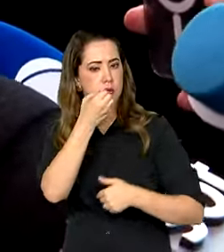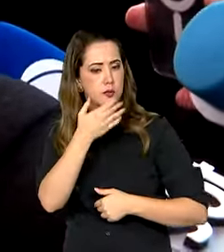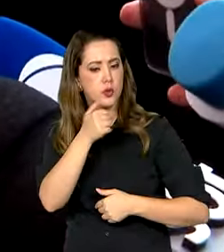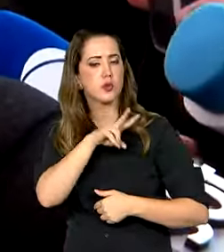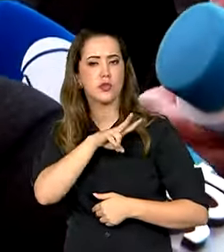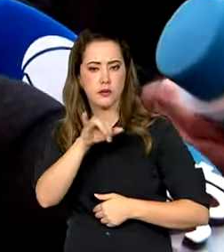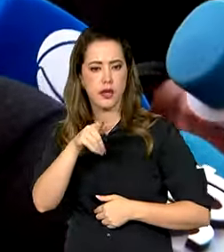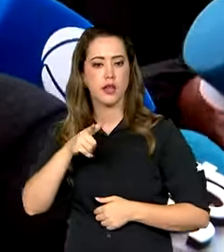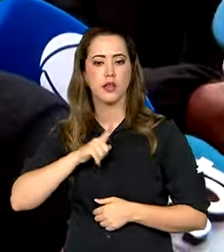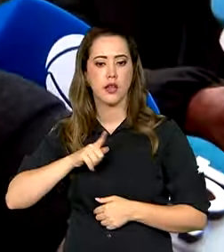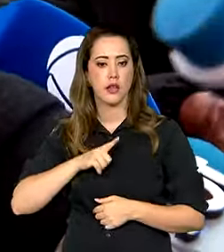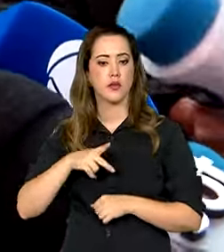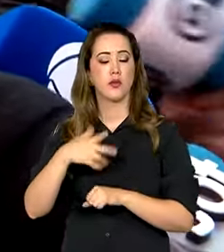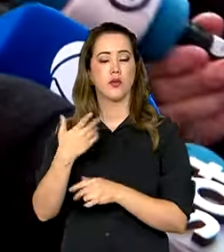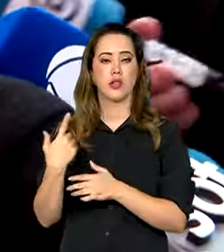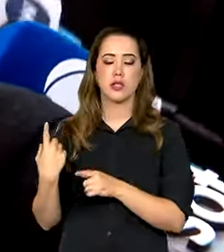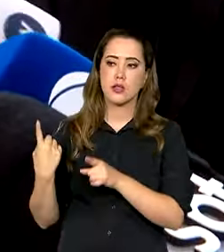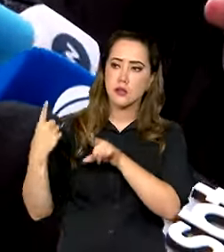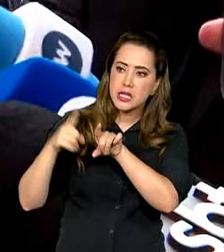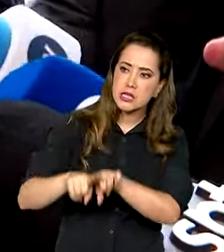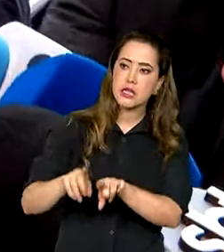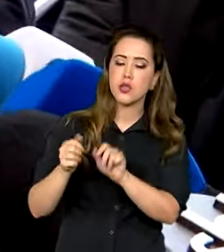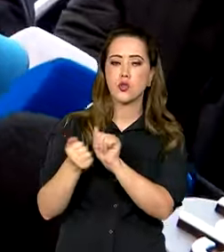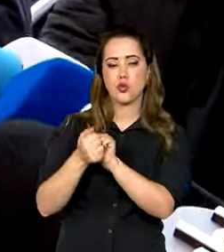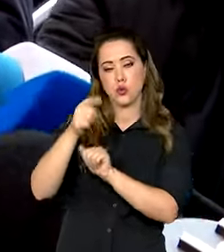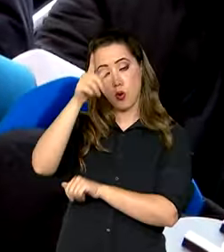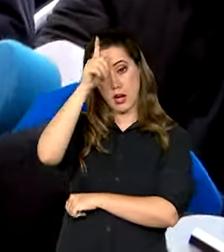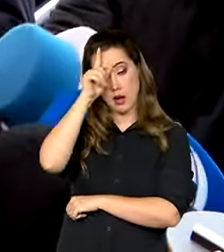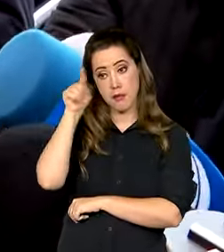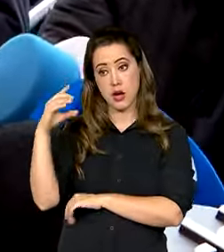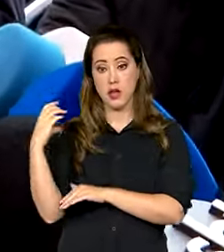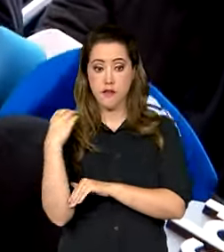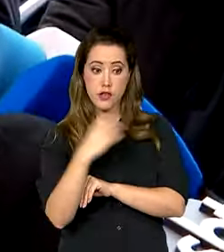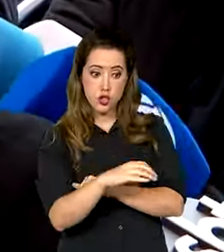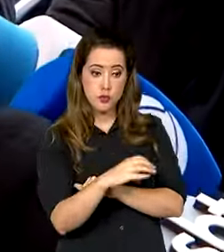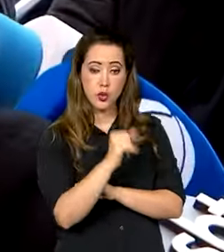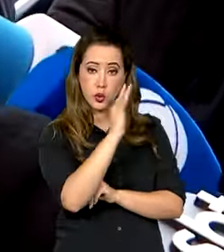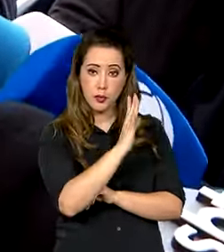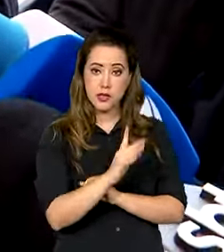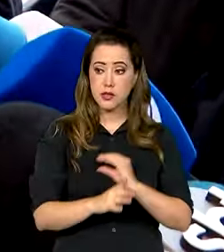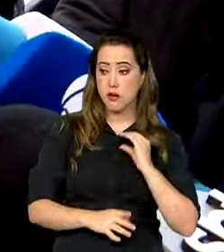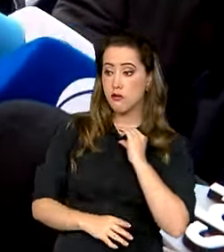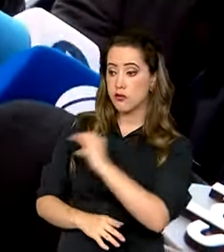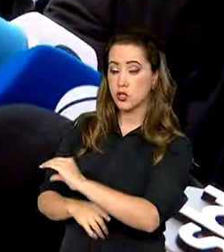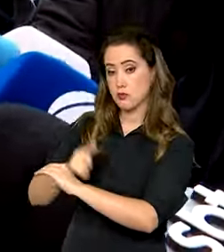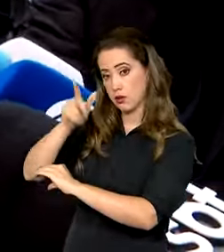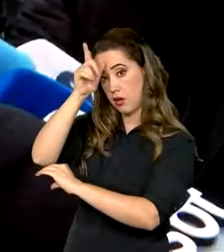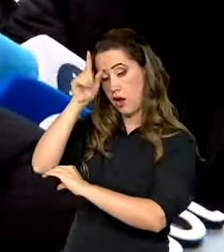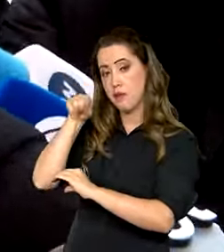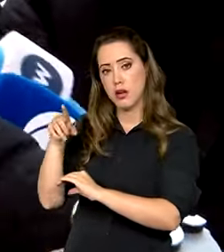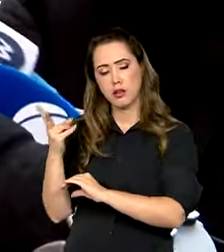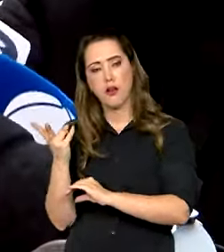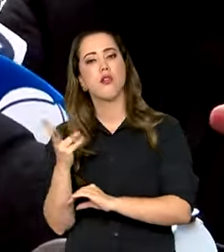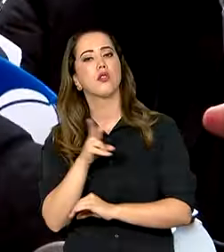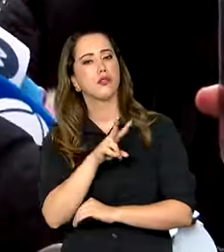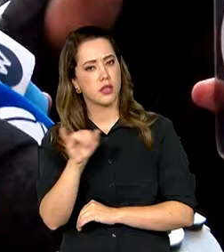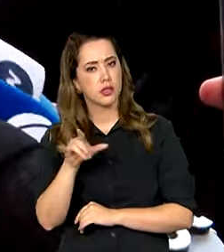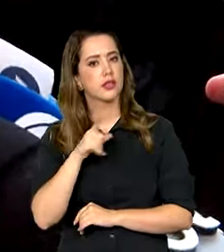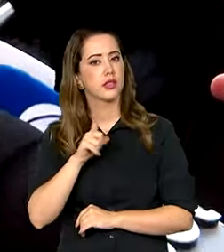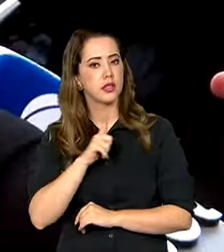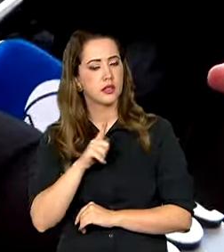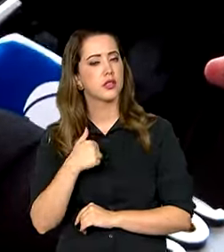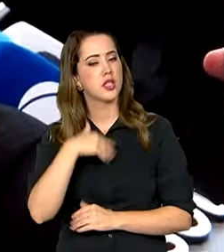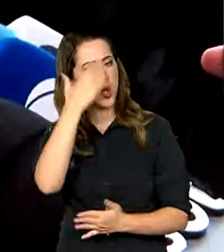parceria com a Alemanha. Muitos investimentos lá e aqui, muitas parcerias e eu acho que o Brasil